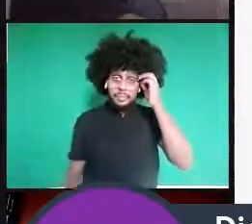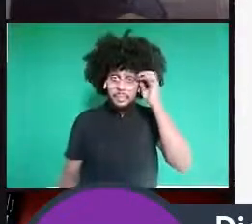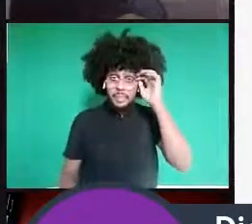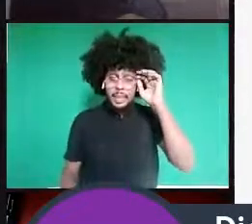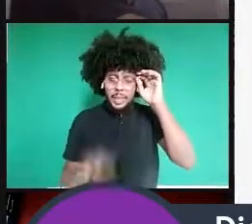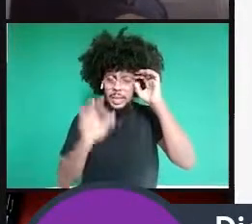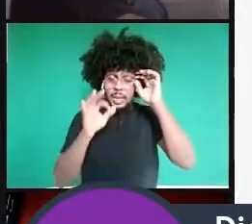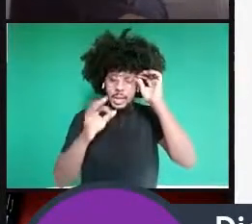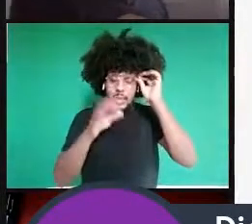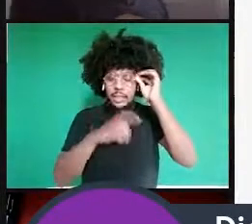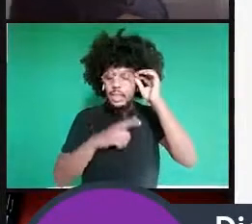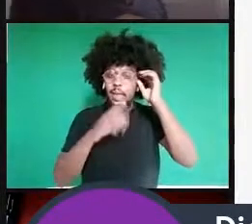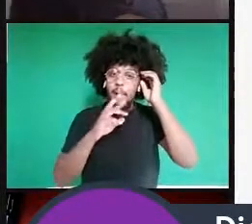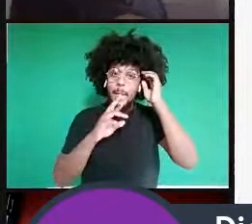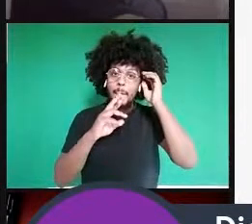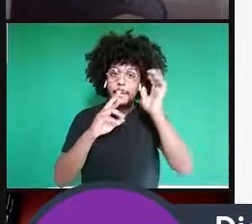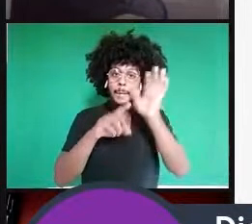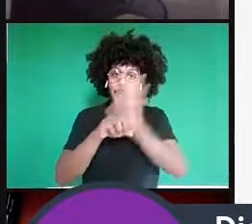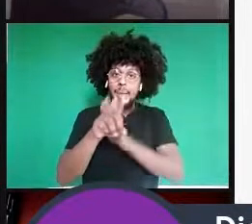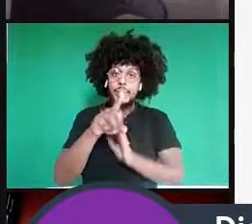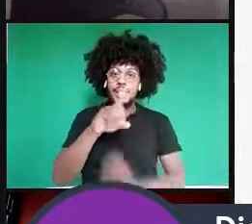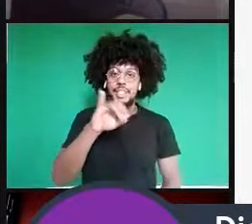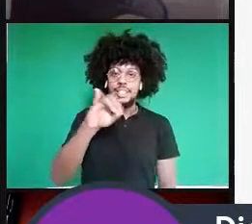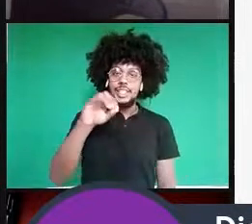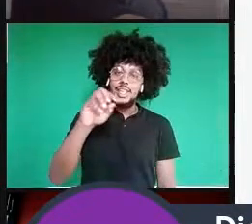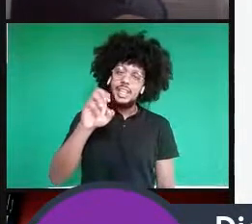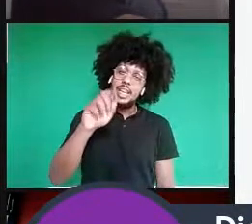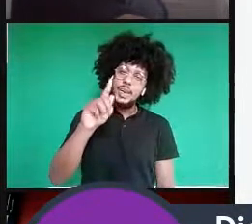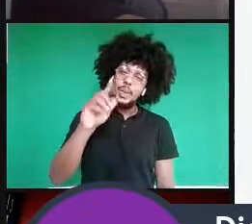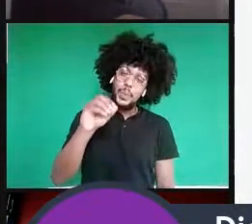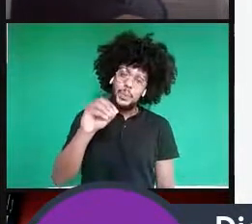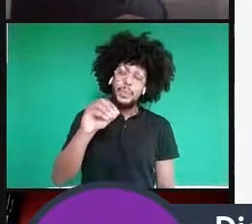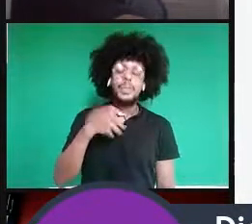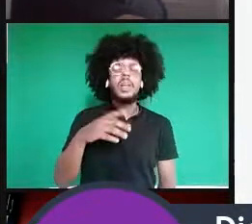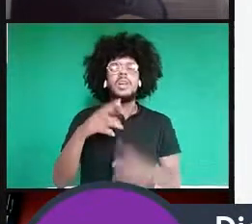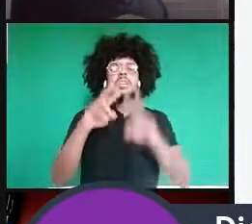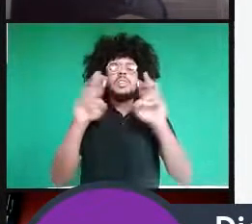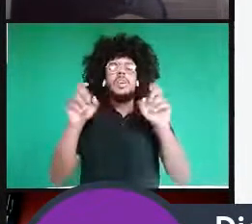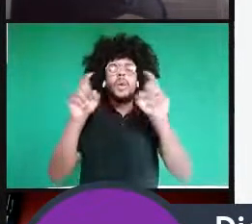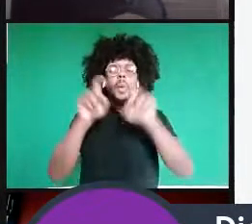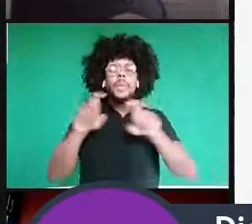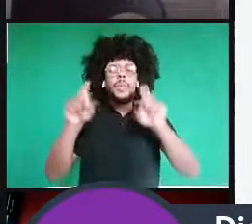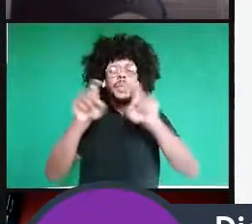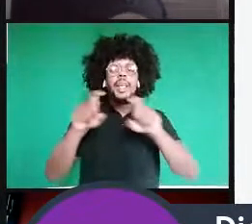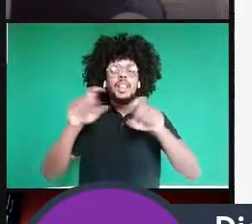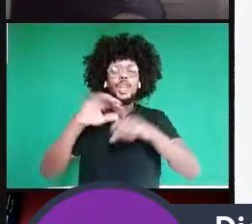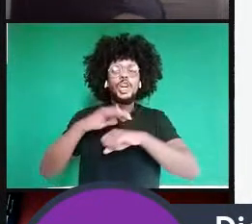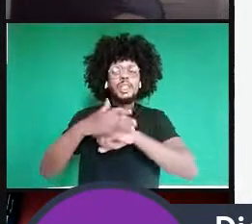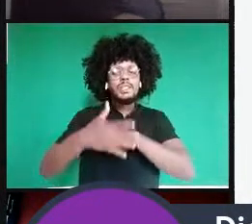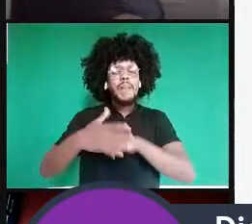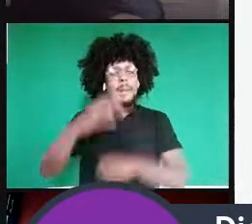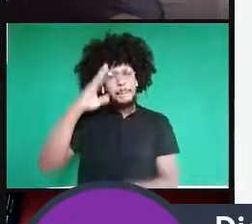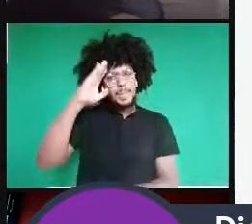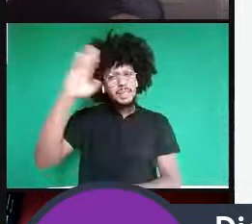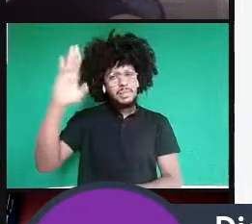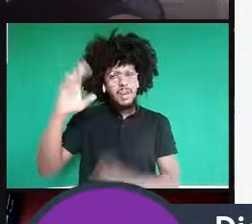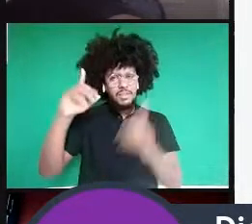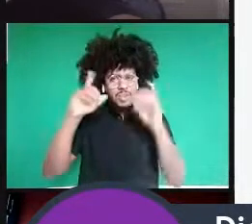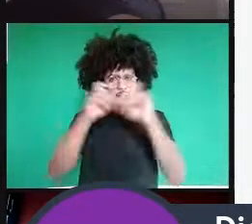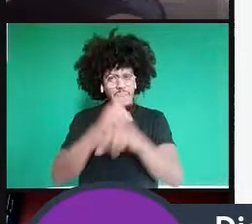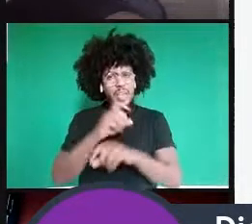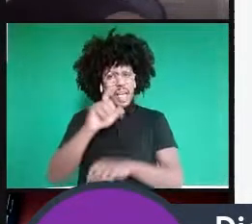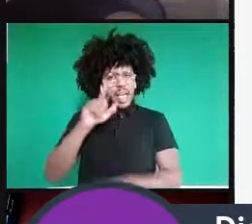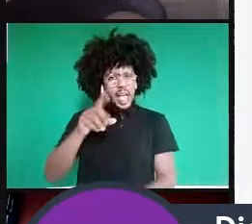Diego Nonato. Sobre computadores quânticos, a principal dificuldade deles é a termodinâmica desses sistemas?